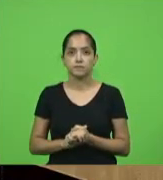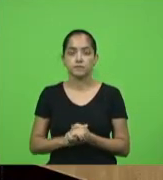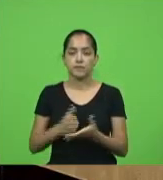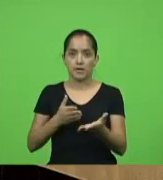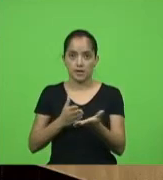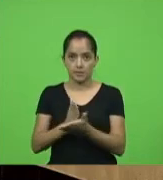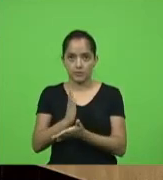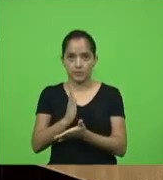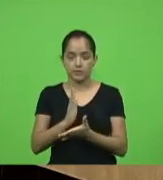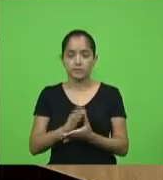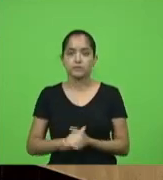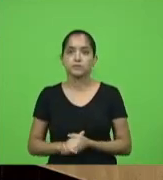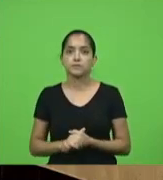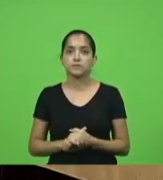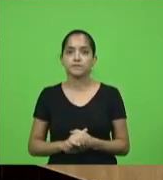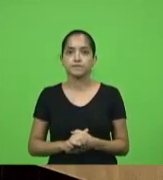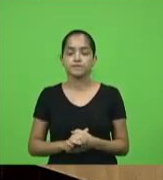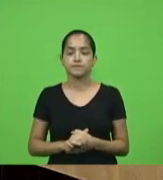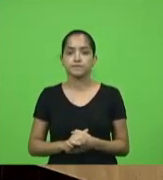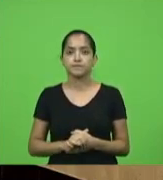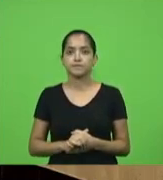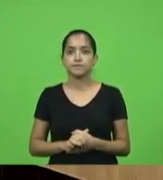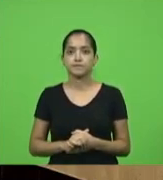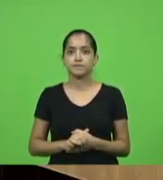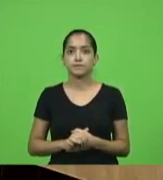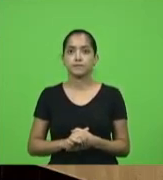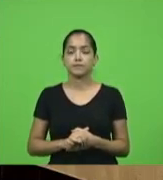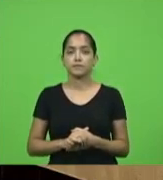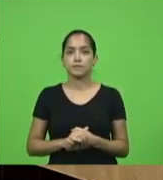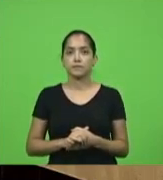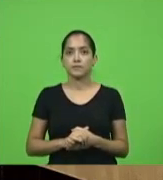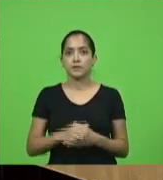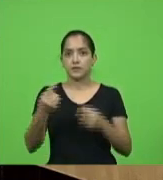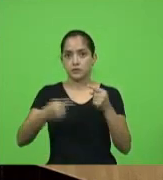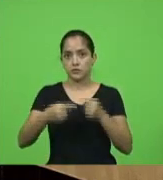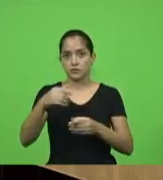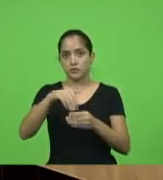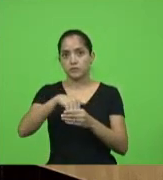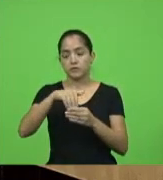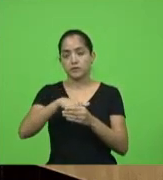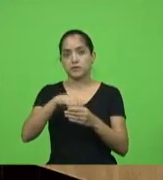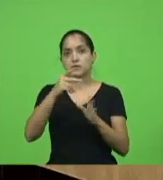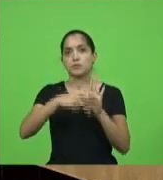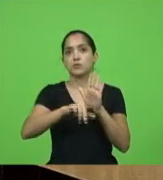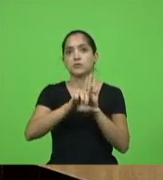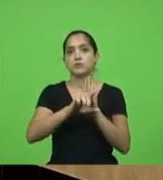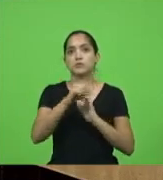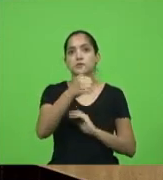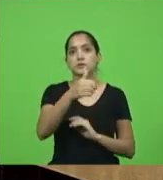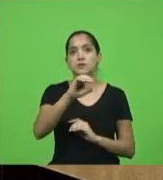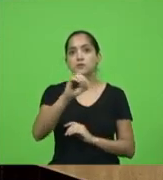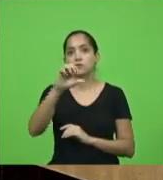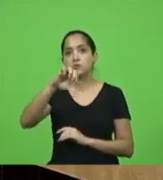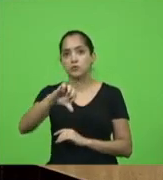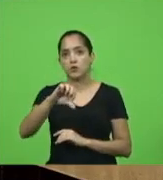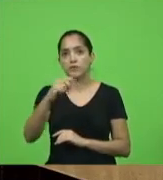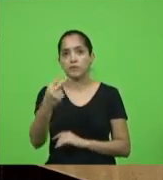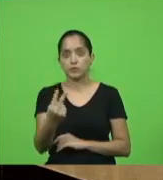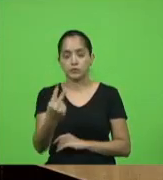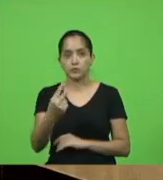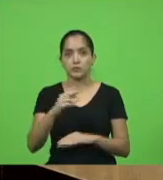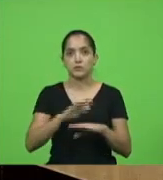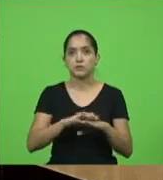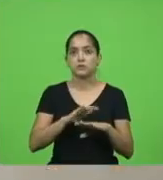aprovado por unanimidade discussão e votação em turno único do projeto de lei 109.2 2020 autor